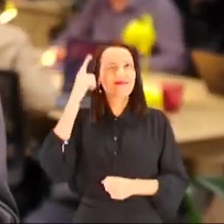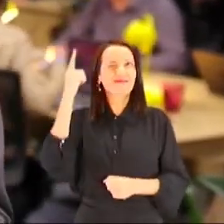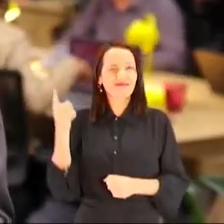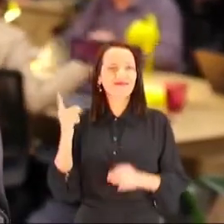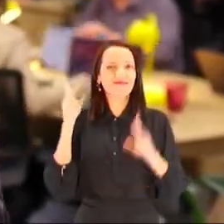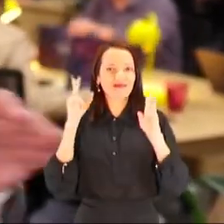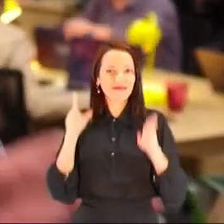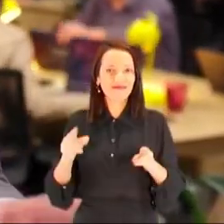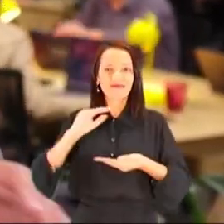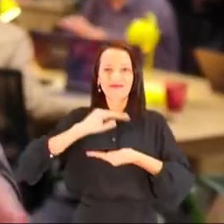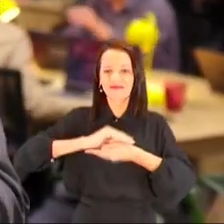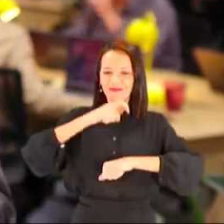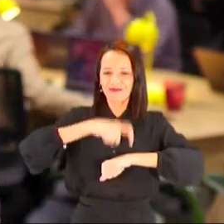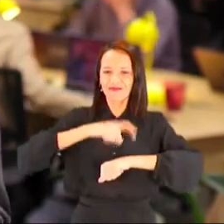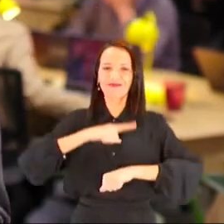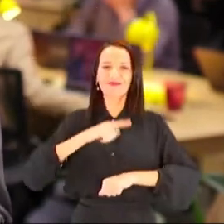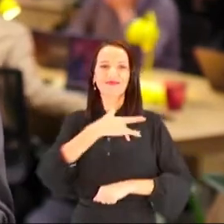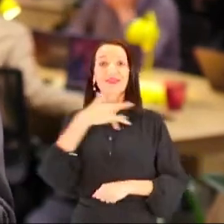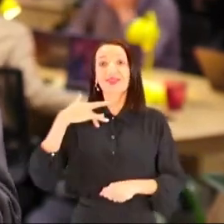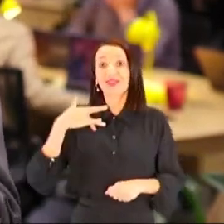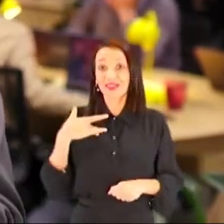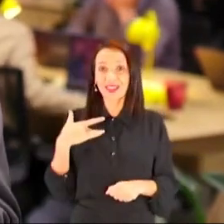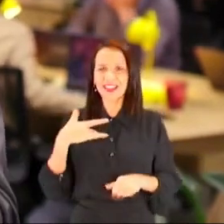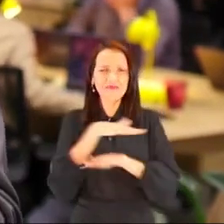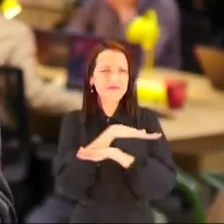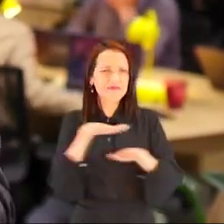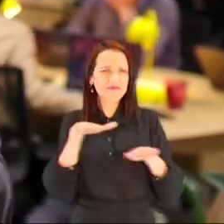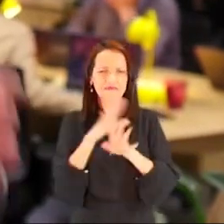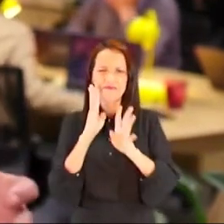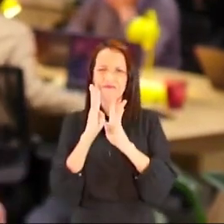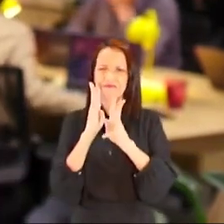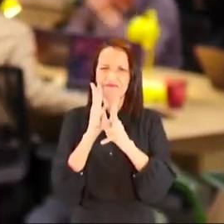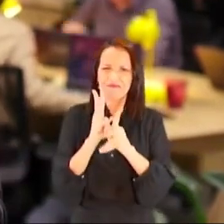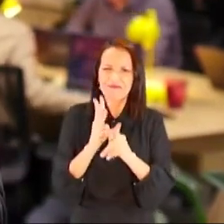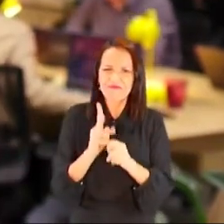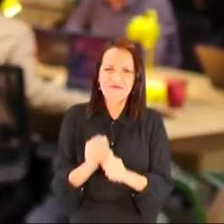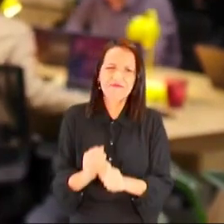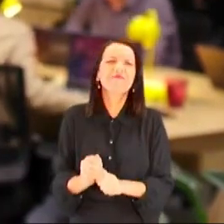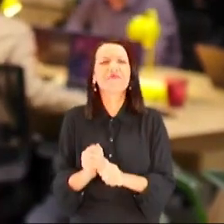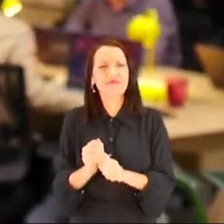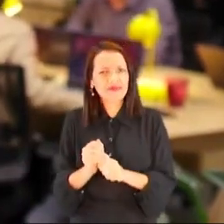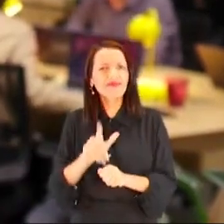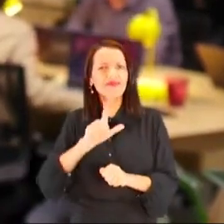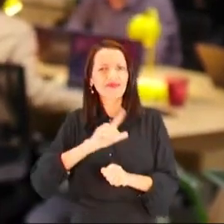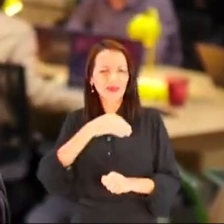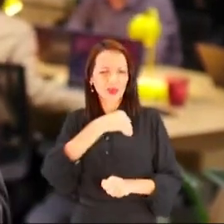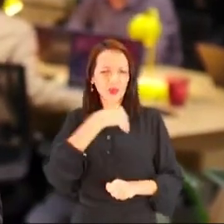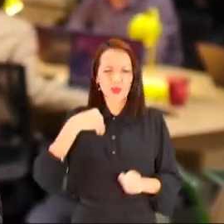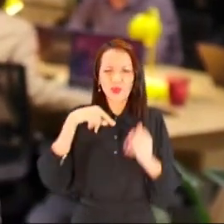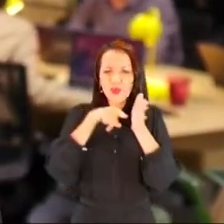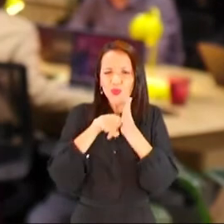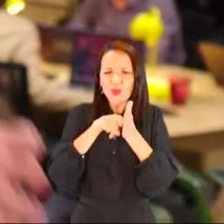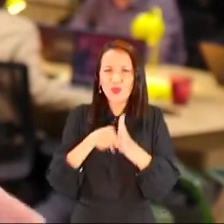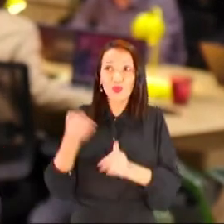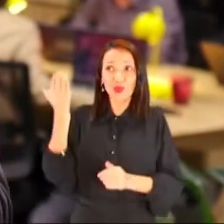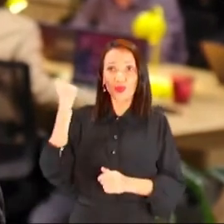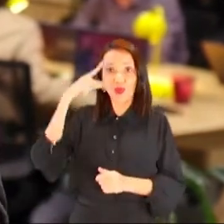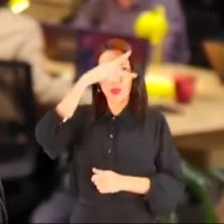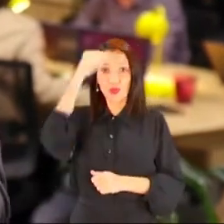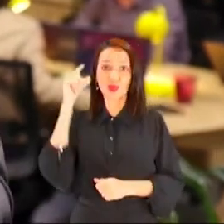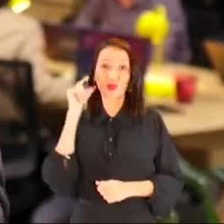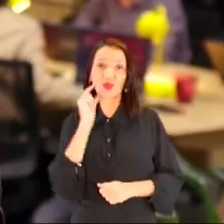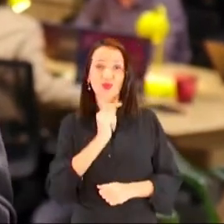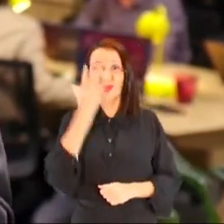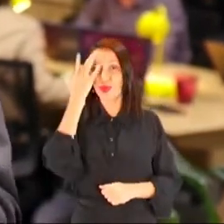em detalhes algumas dessas ideias. Como o poupa-tempo da saúde, que vai acabar de vez com o problema da fila de